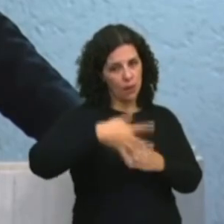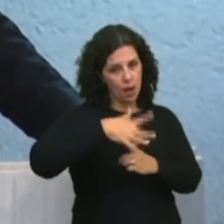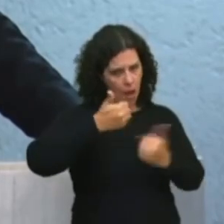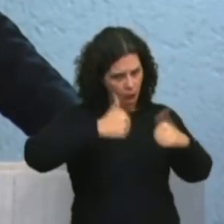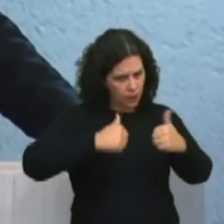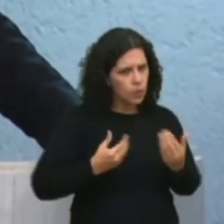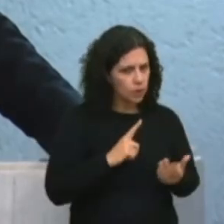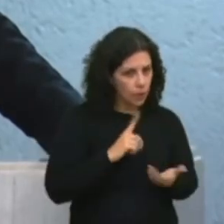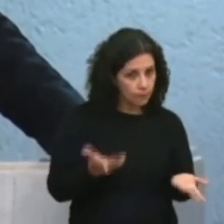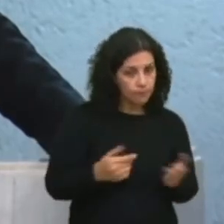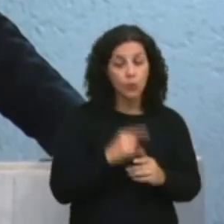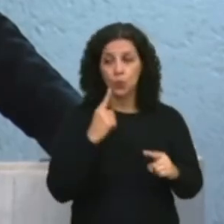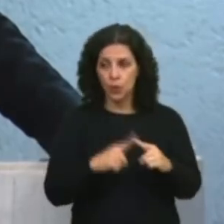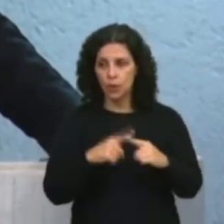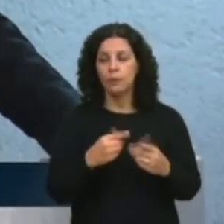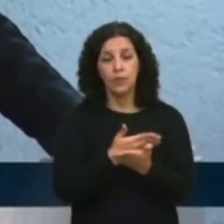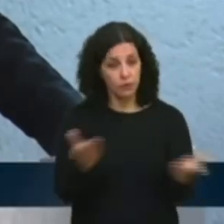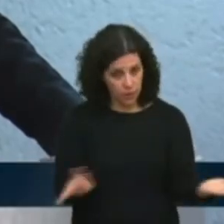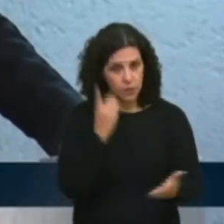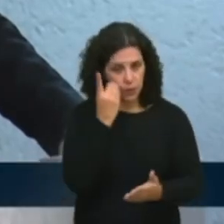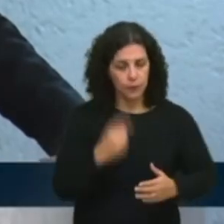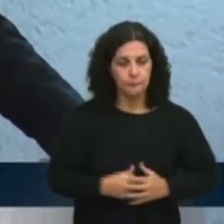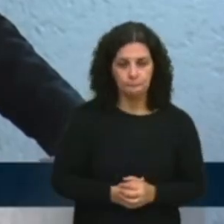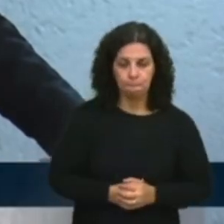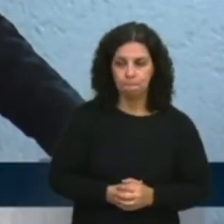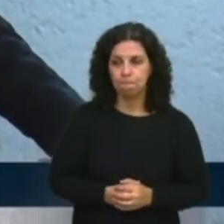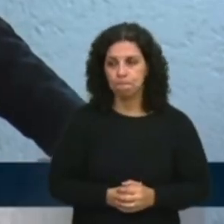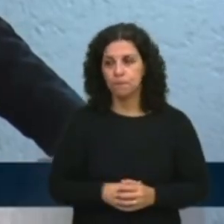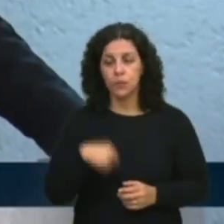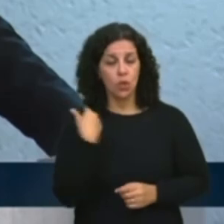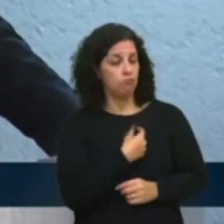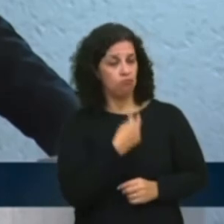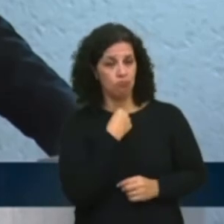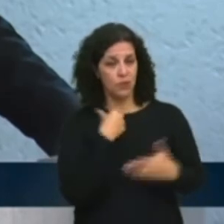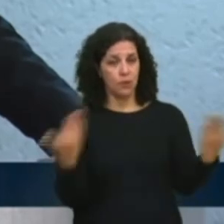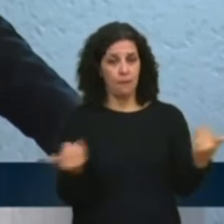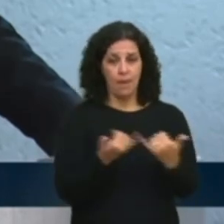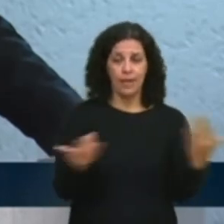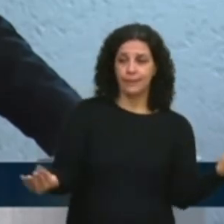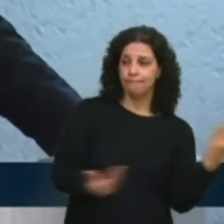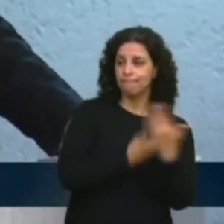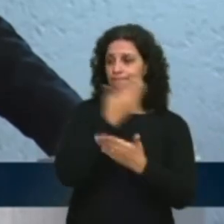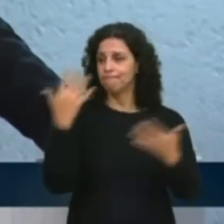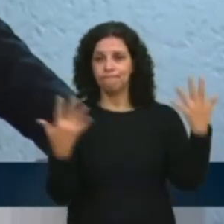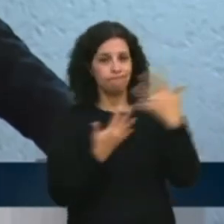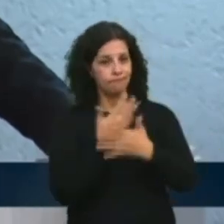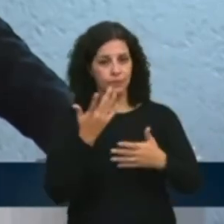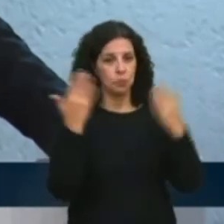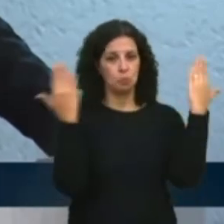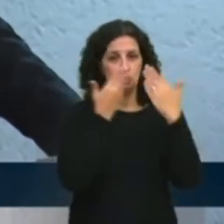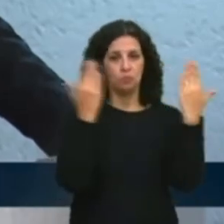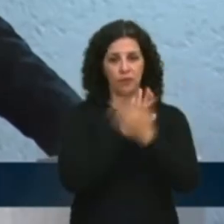Até porque, senhoras e senhores, nós não podemos ficar completamente alheios